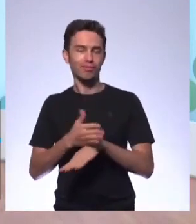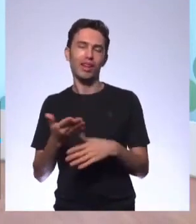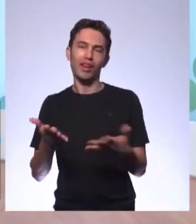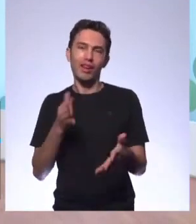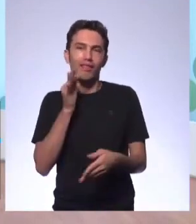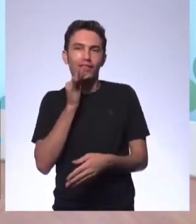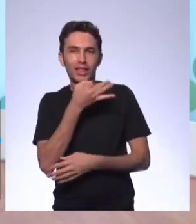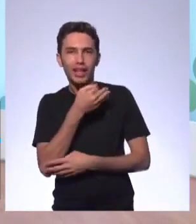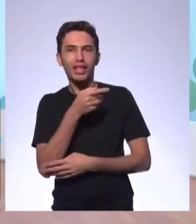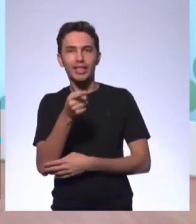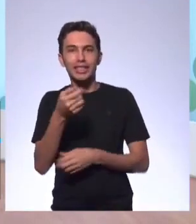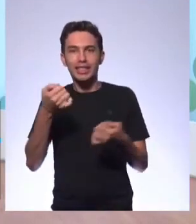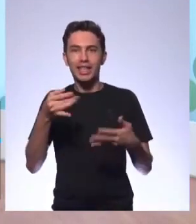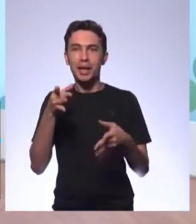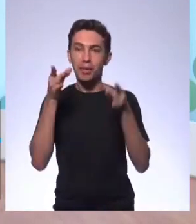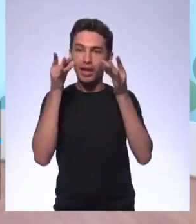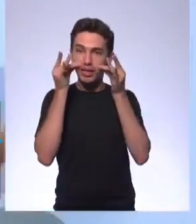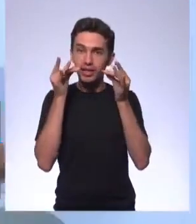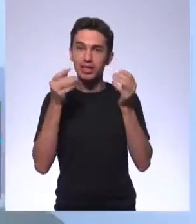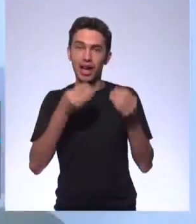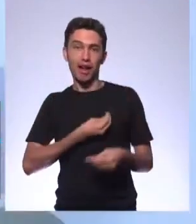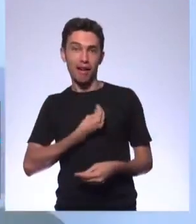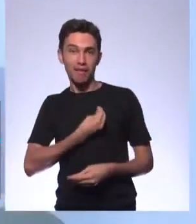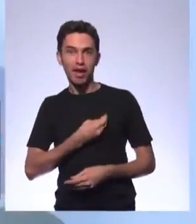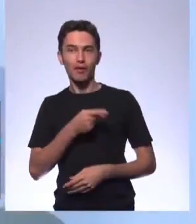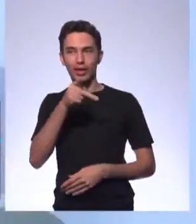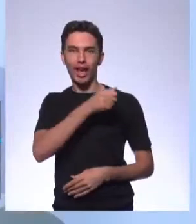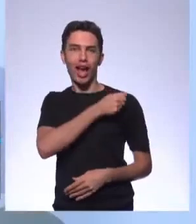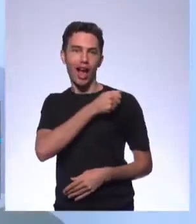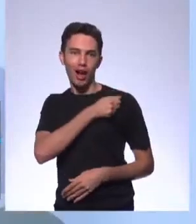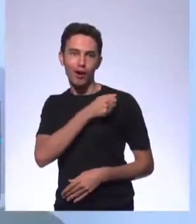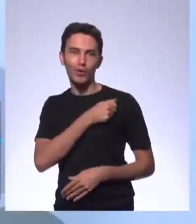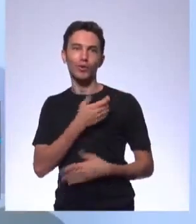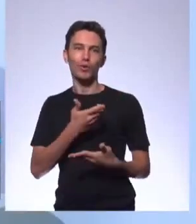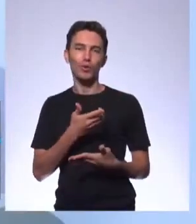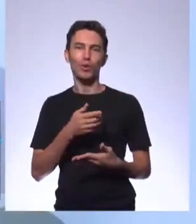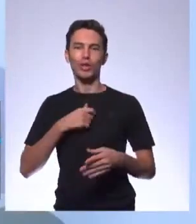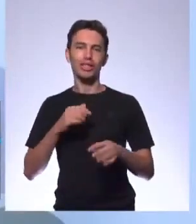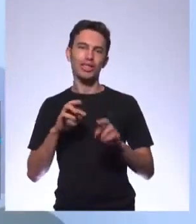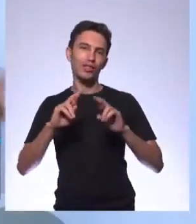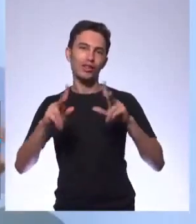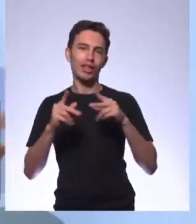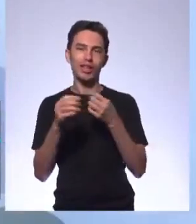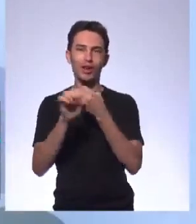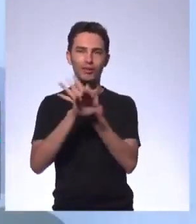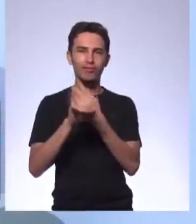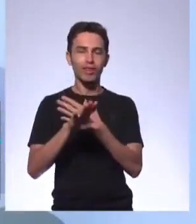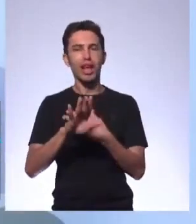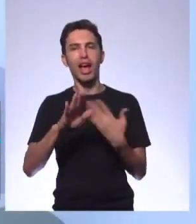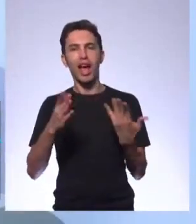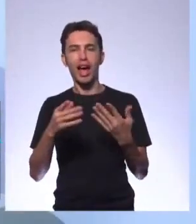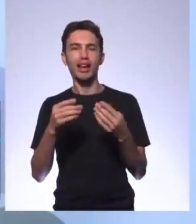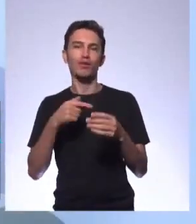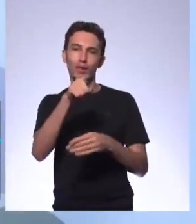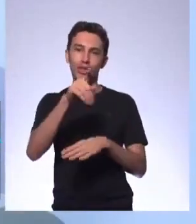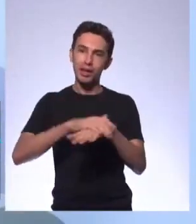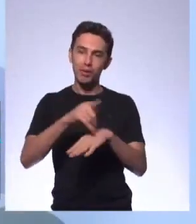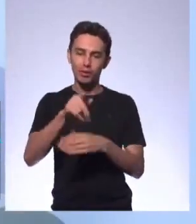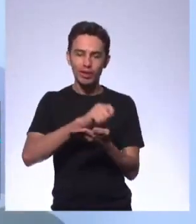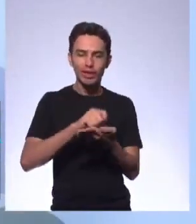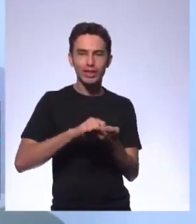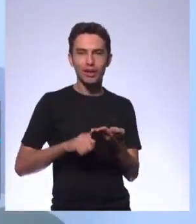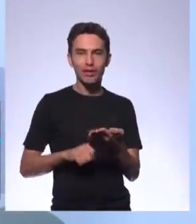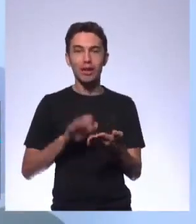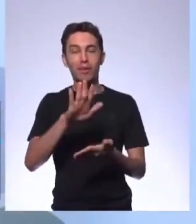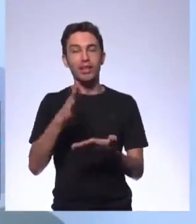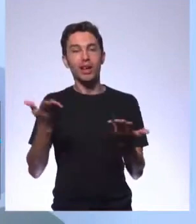presencial, né? Com os alunos aqui, não atrás aí das câmeras. Vocês iriam escrever, a gente iria acompanhar. Mas a gente vai fazer